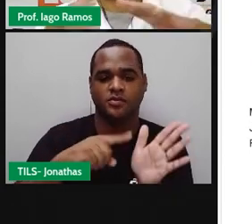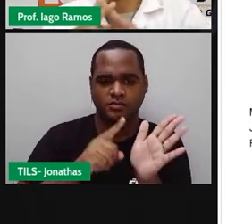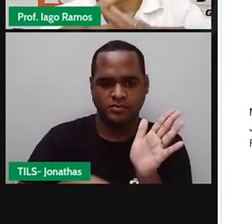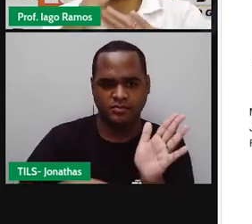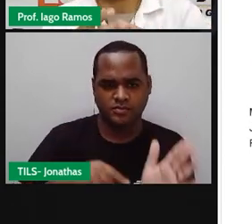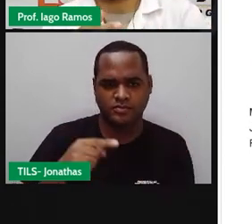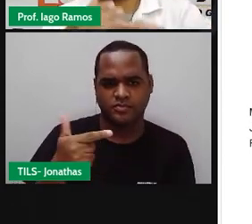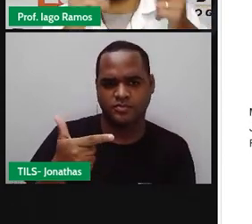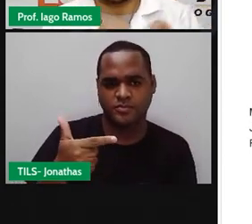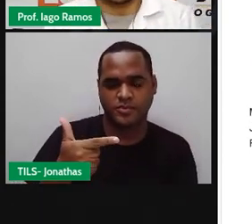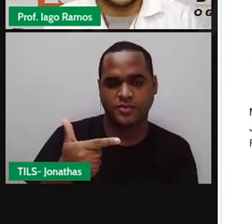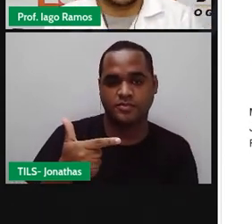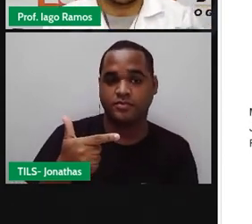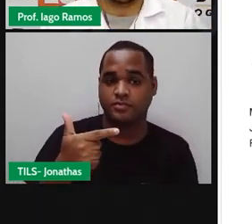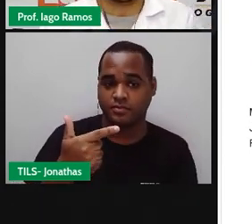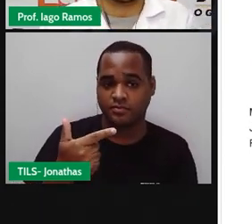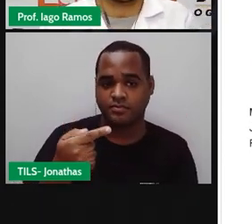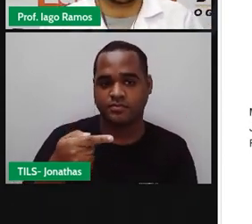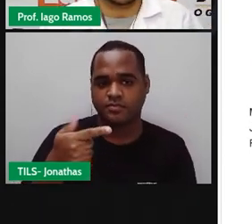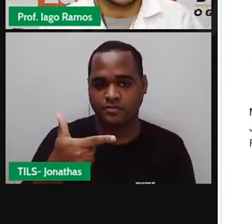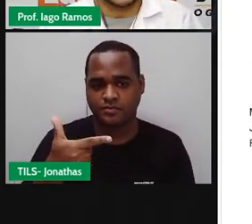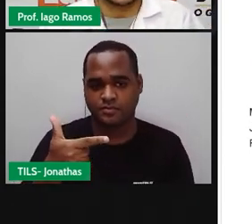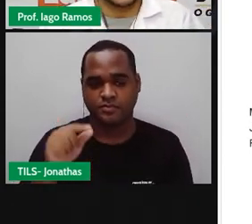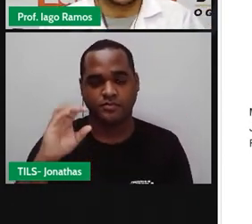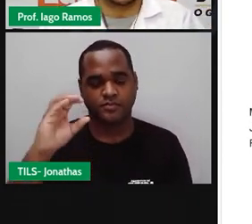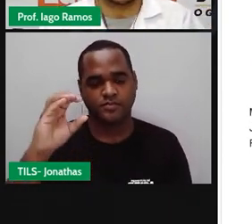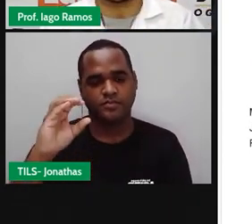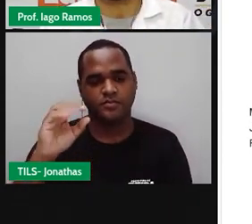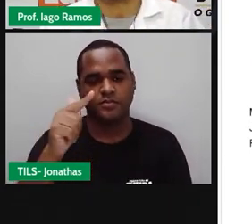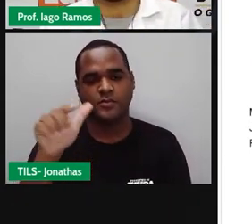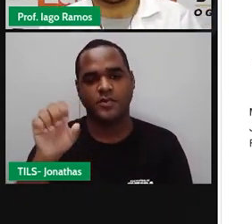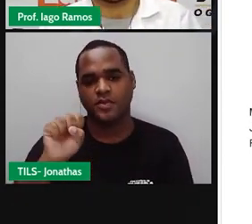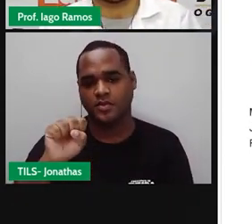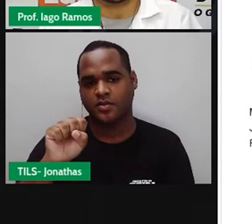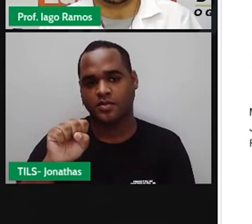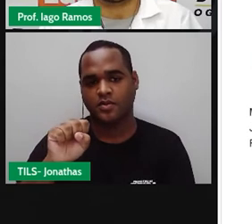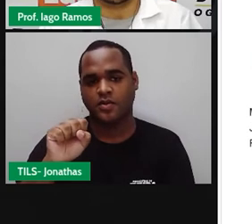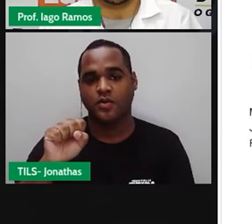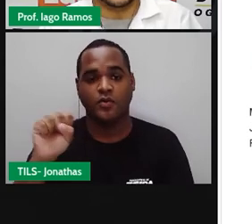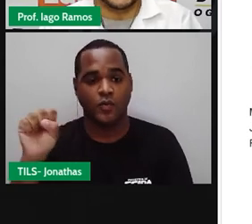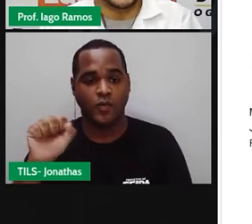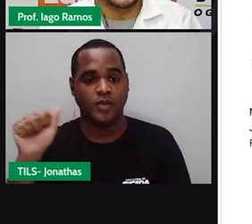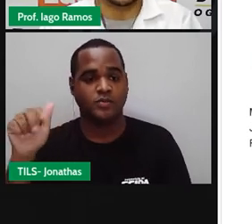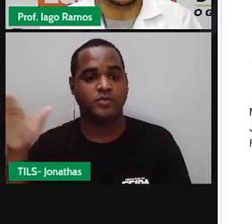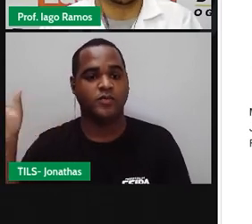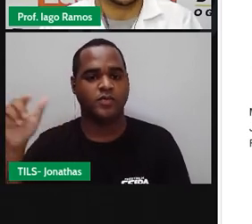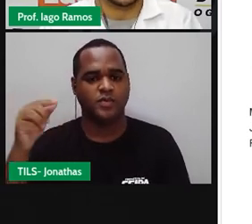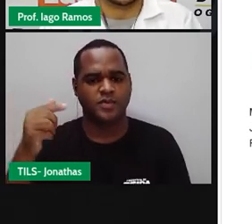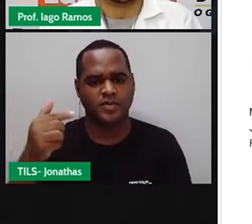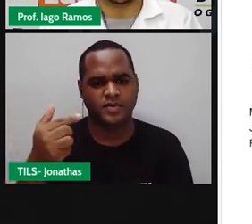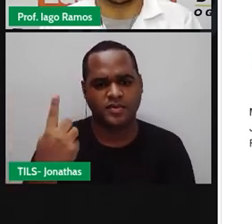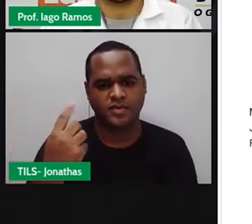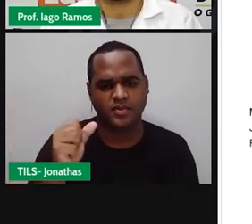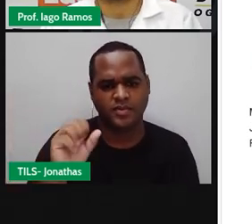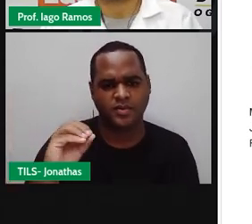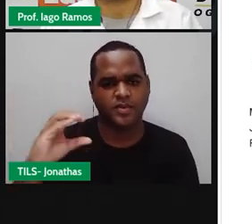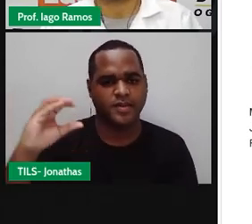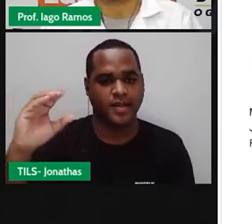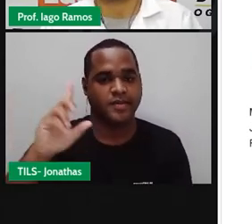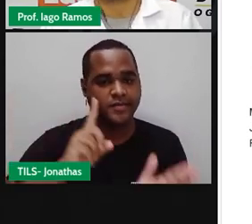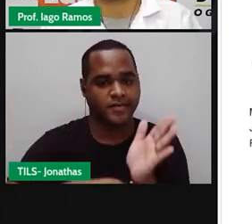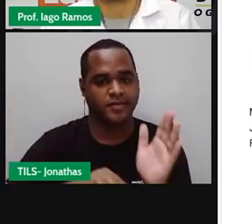225 graus Celsius negativos. Saturno, 180 graus Celsius negativos. Terra,